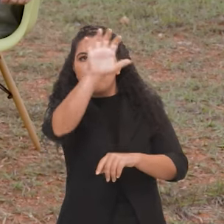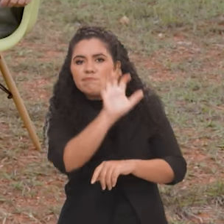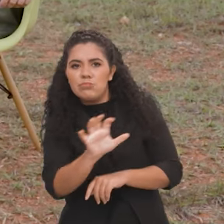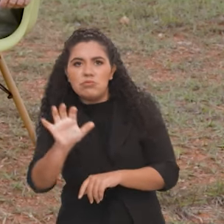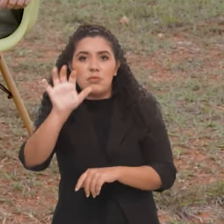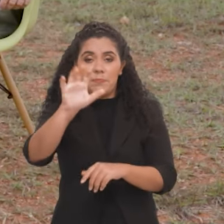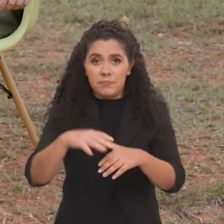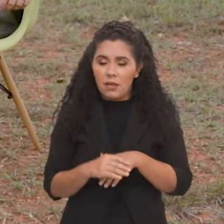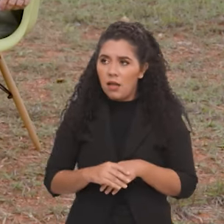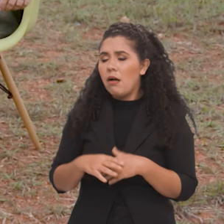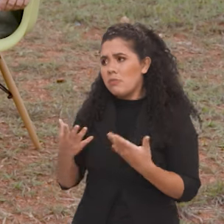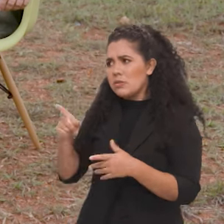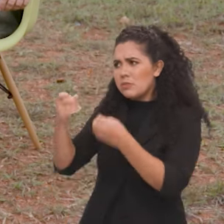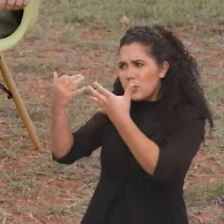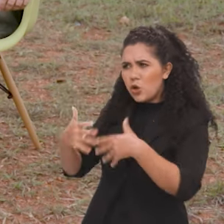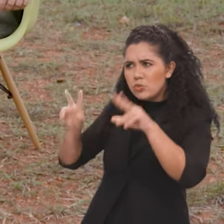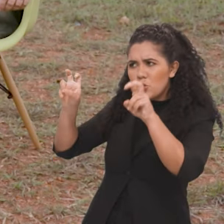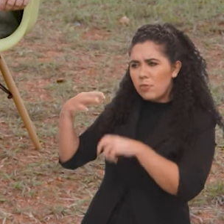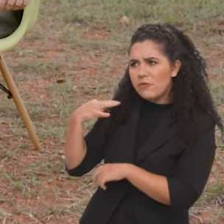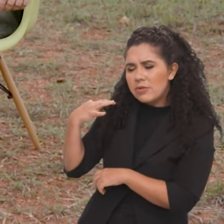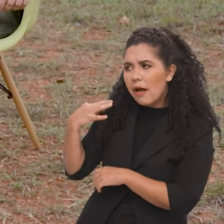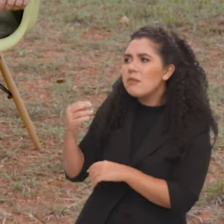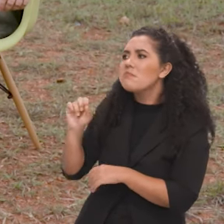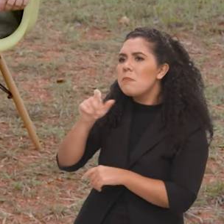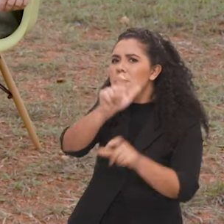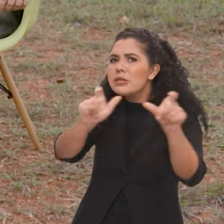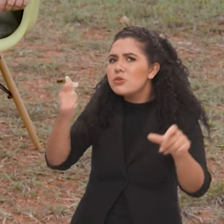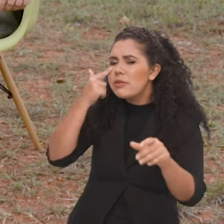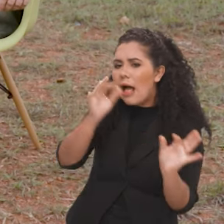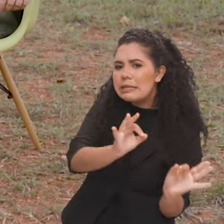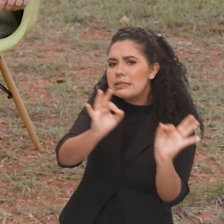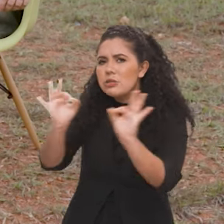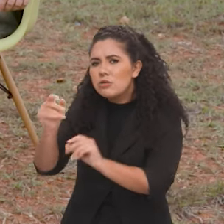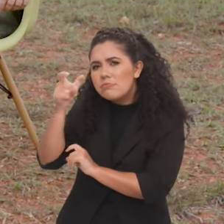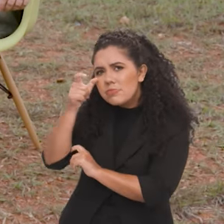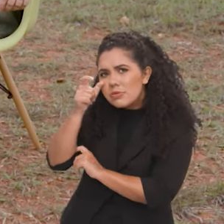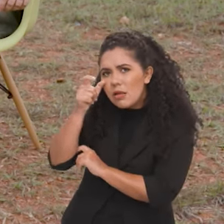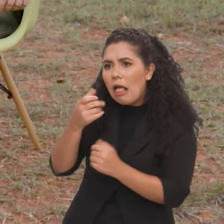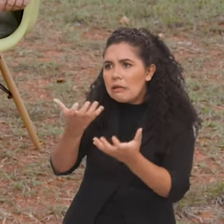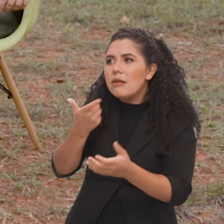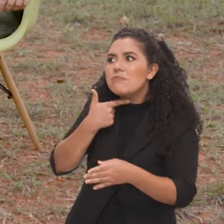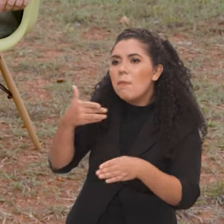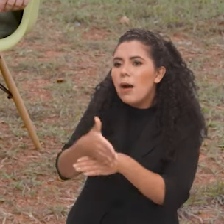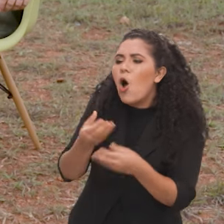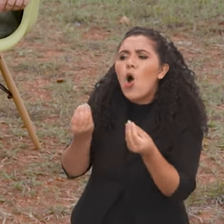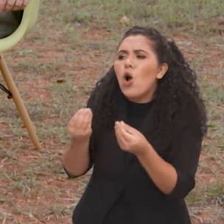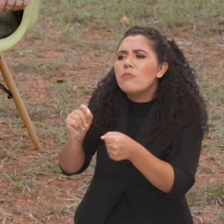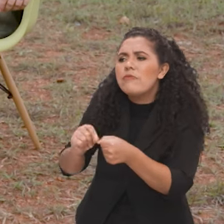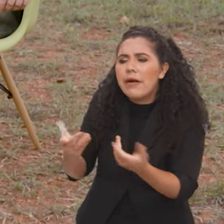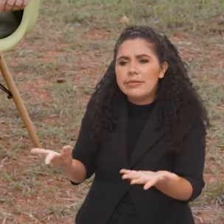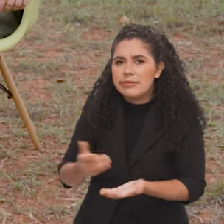O falando aí de voluntários, se as pessoas que estão nos ouvindo aqui, nos vendo, quiserem participar, como é possível ser um